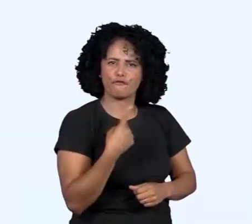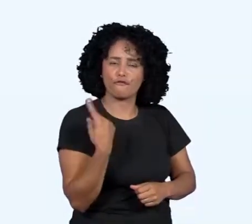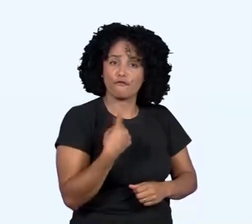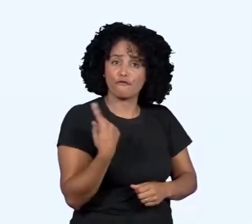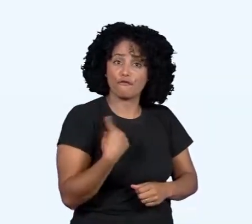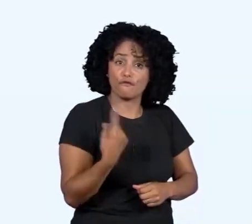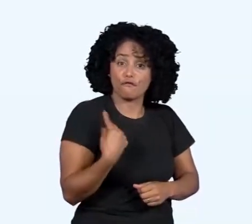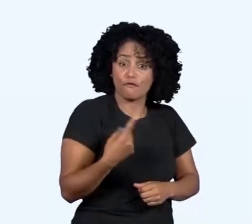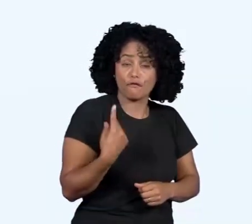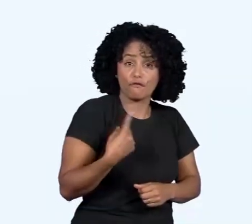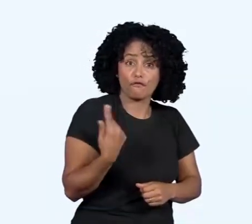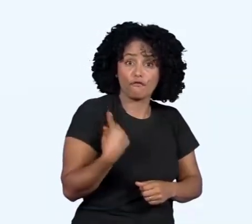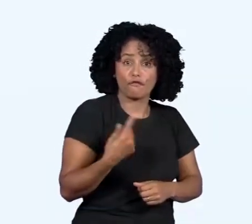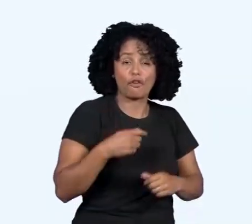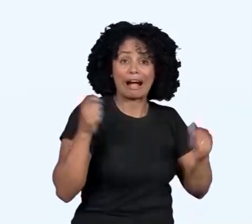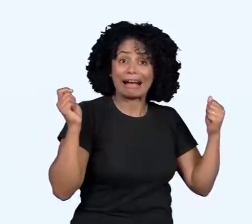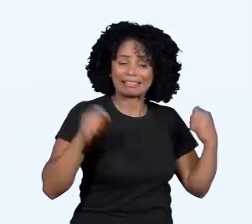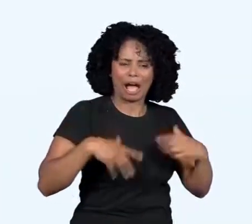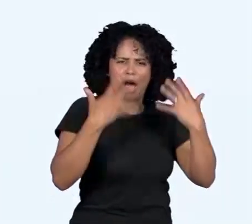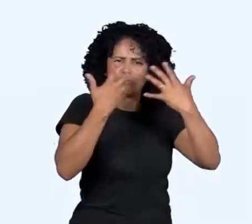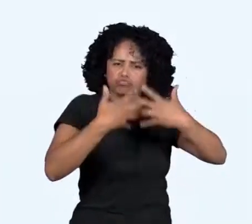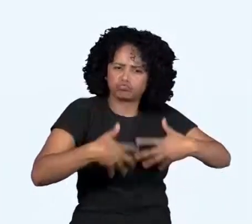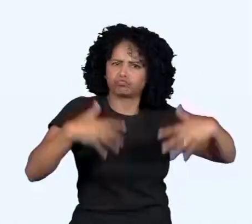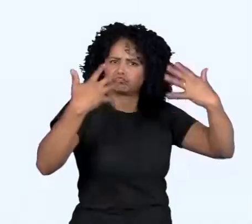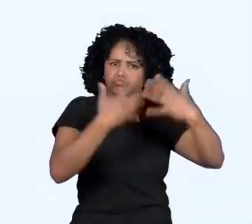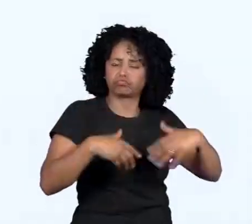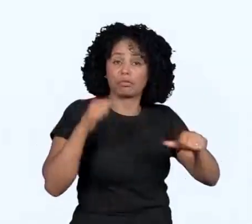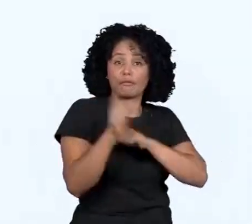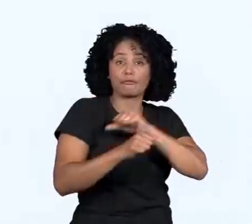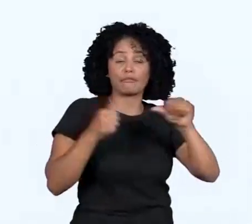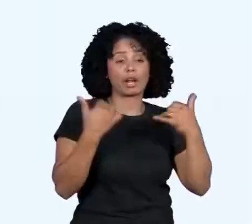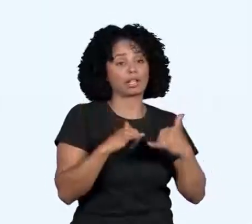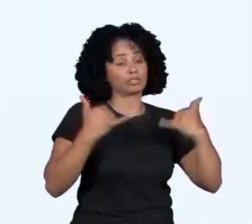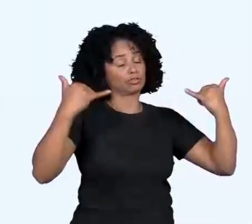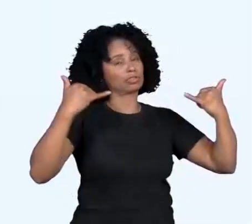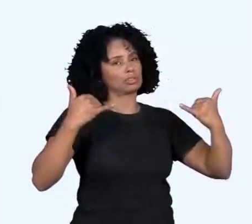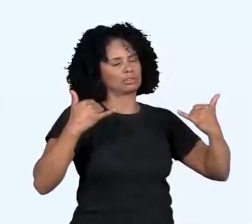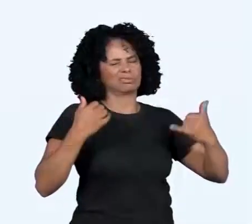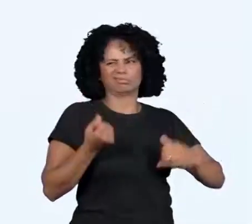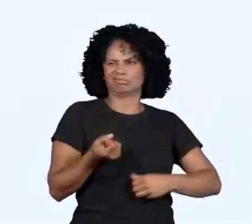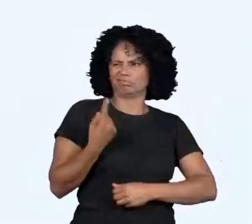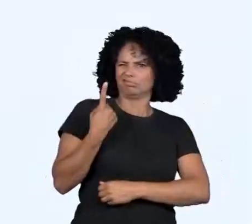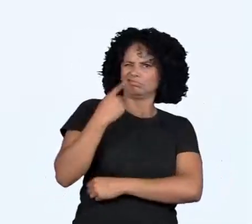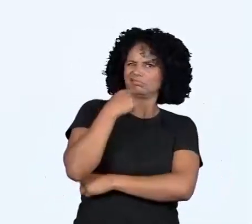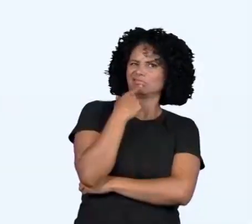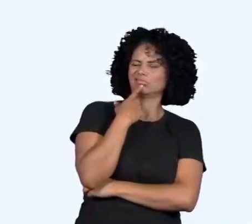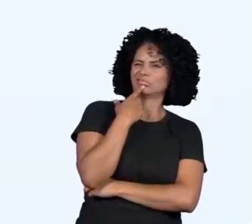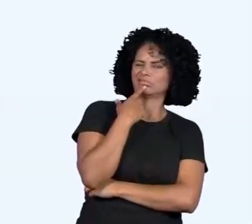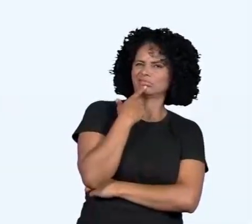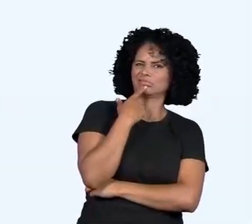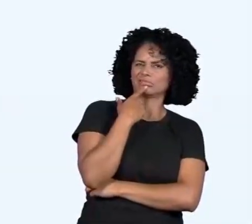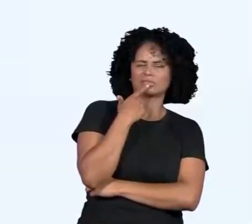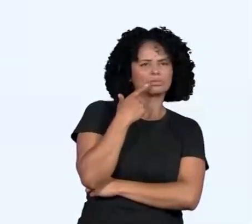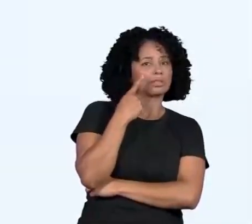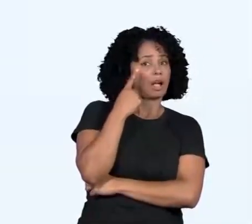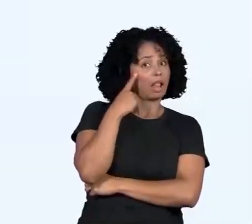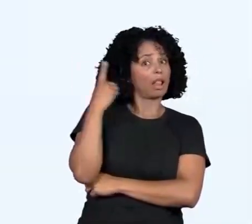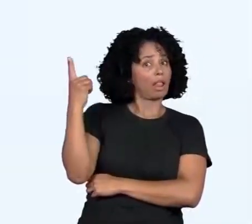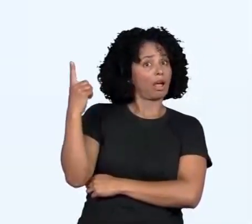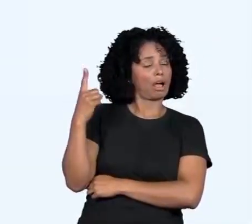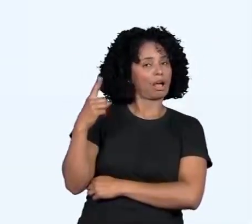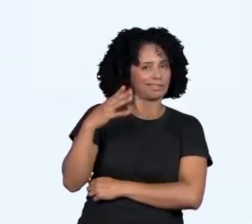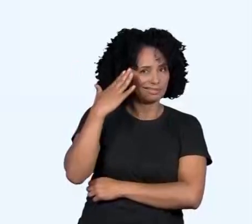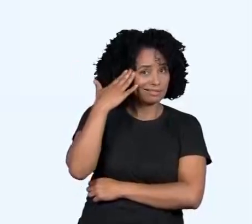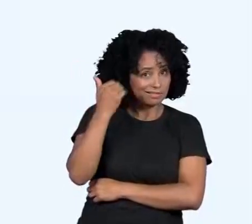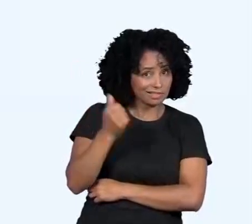mecânica em energia elétrica. Mas, e se não chover? Aí, os reservatórios